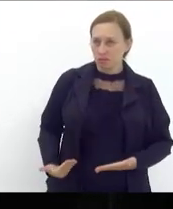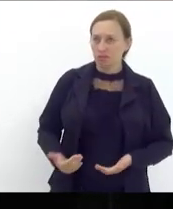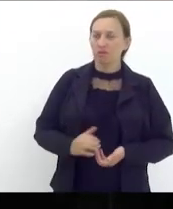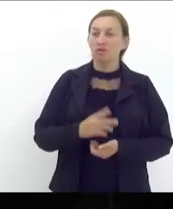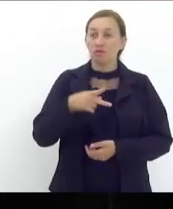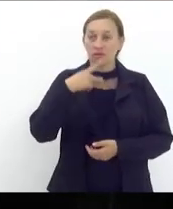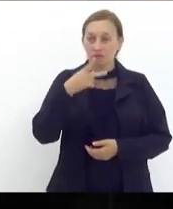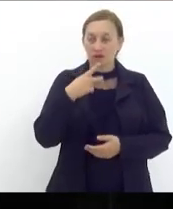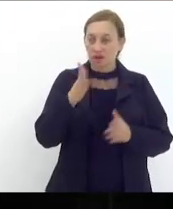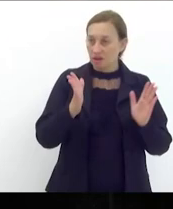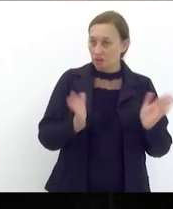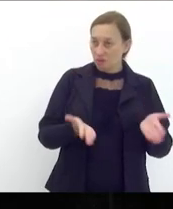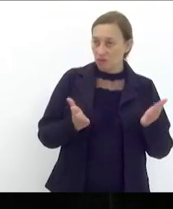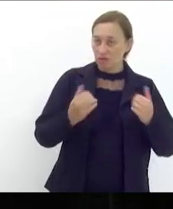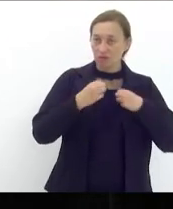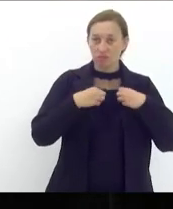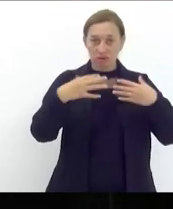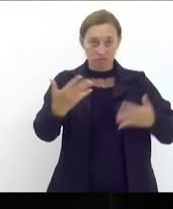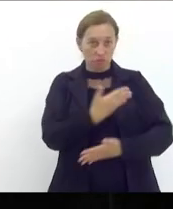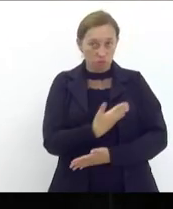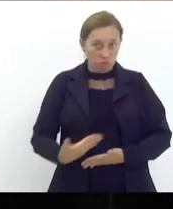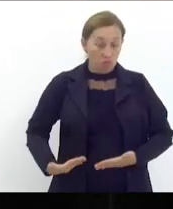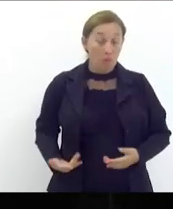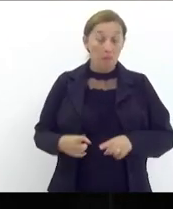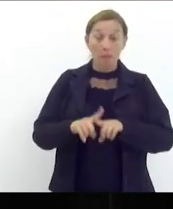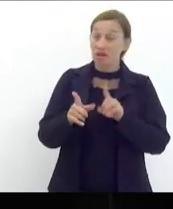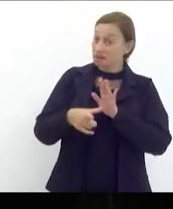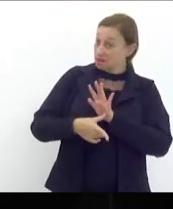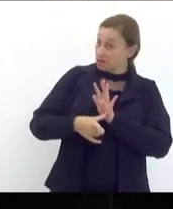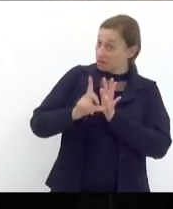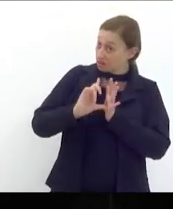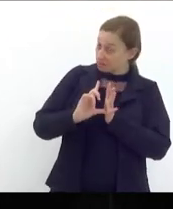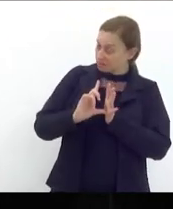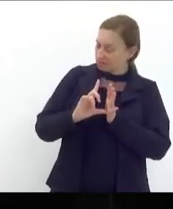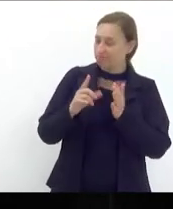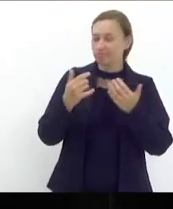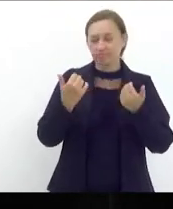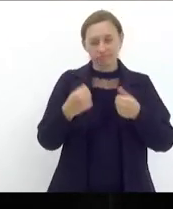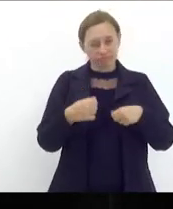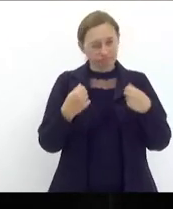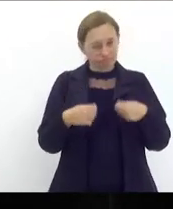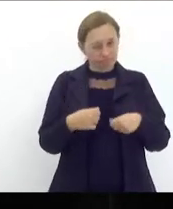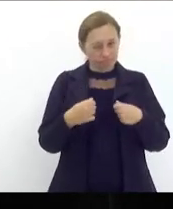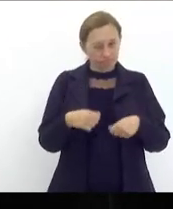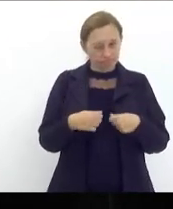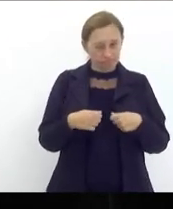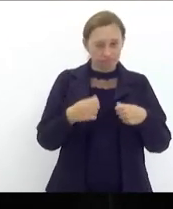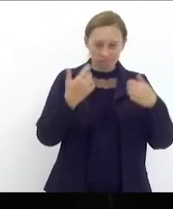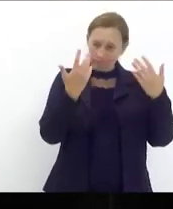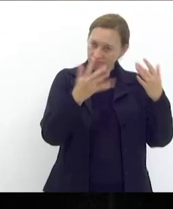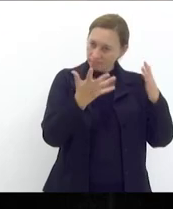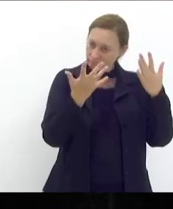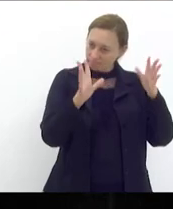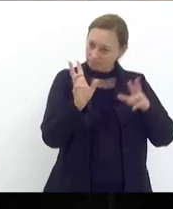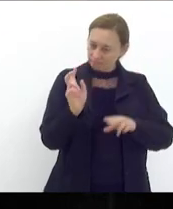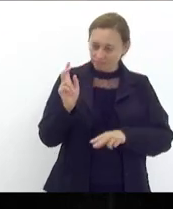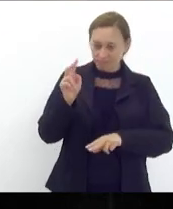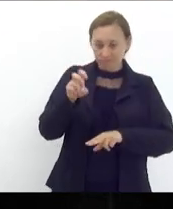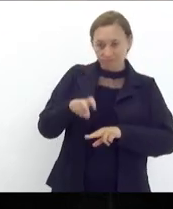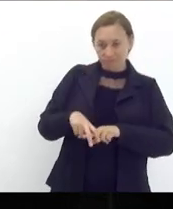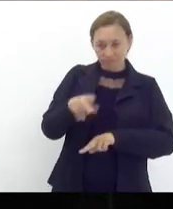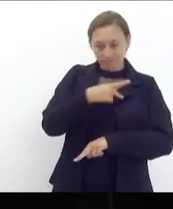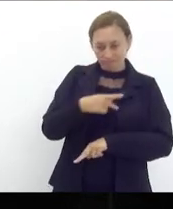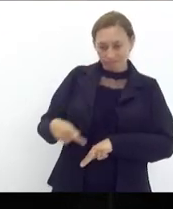essa audiência pública mas antes preciso cumprimentar vossa excelência na presidência dos